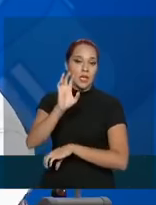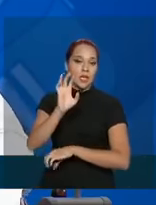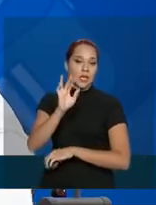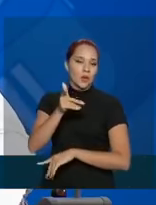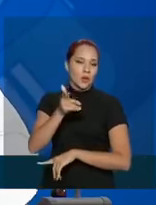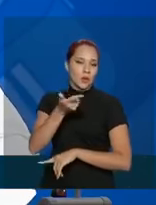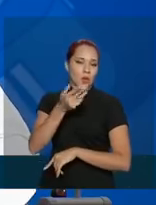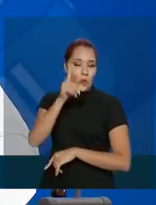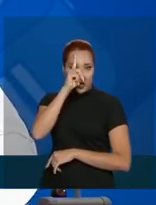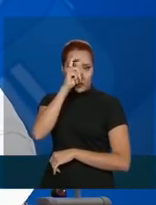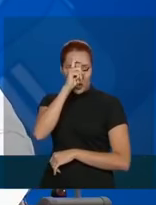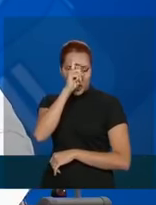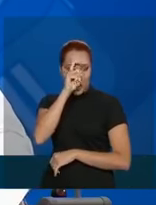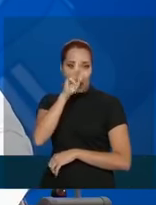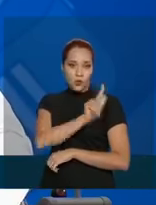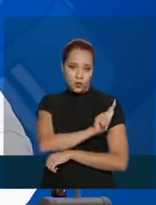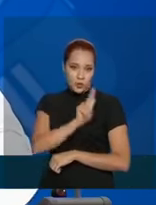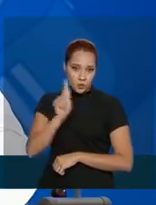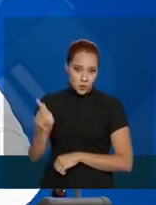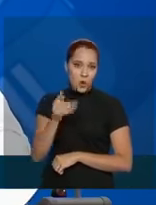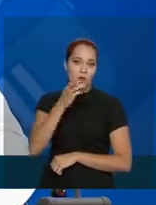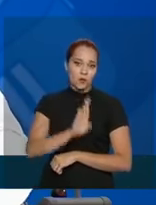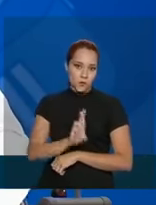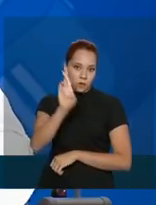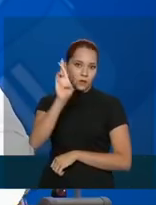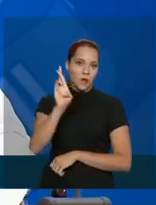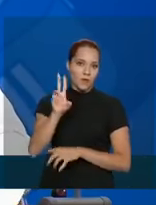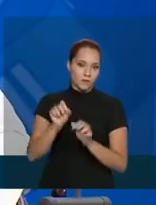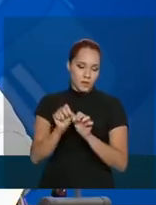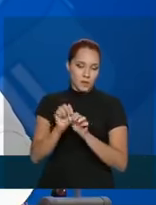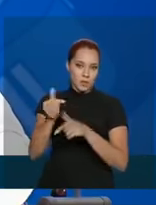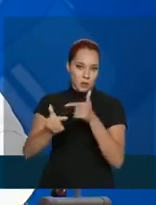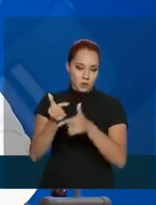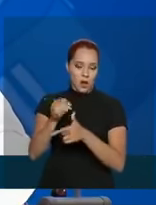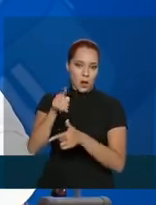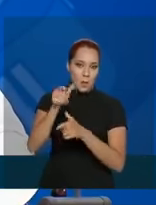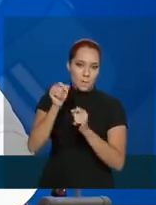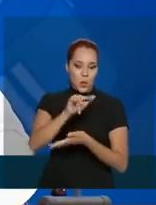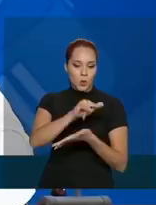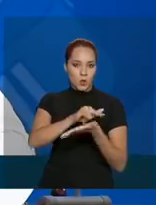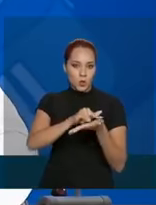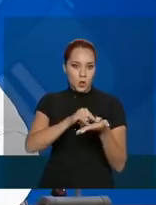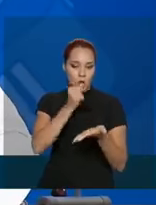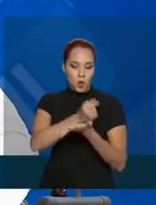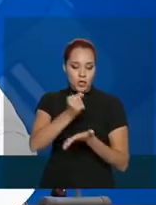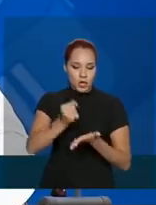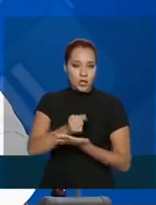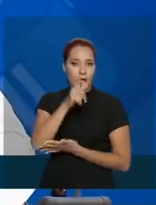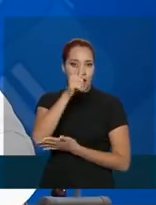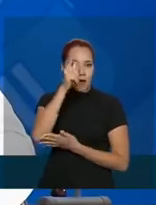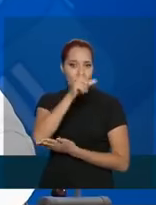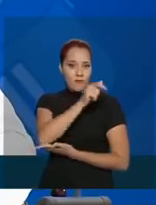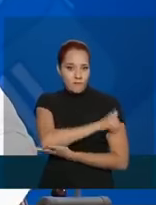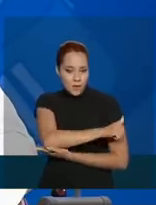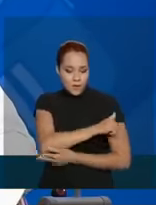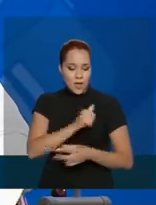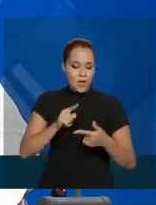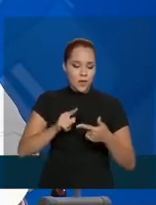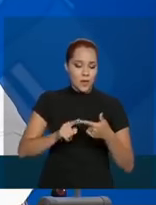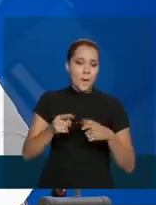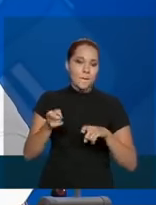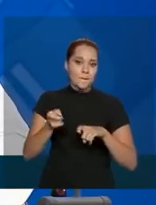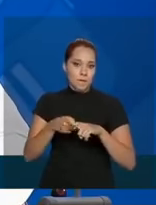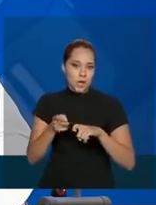gestores municipais ou estaduais que são responsáveis por esta operação possam contratar enfermeiros, contratar médicos,